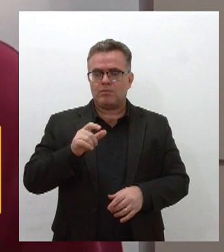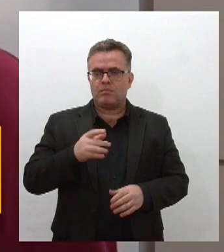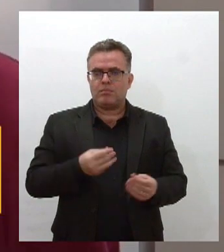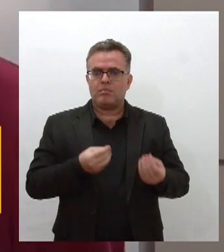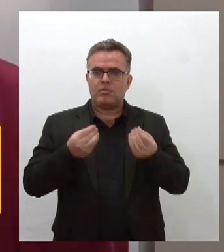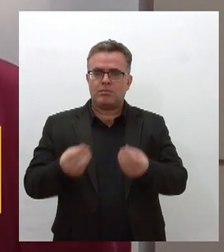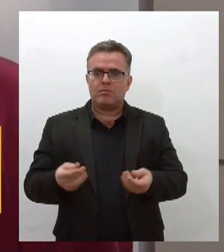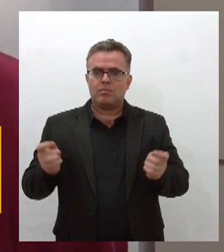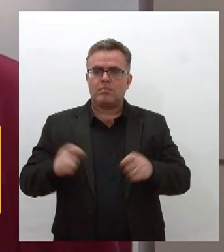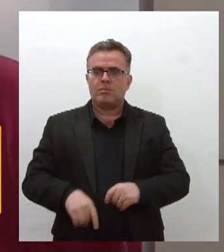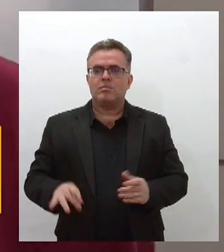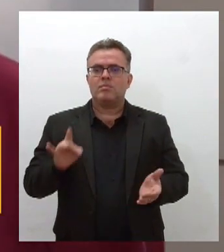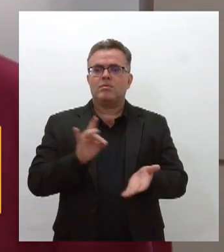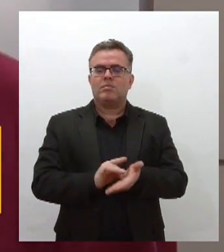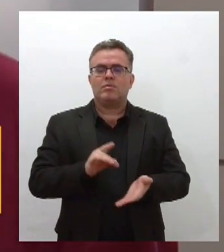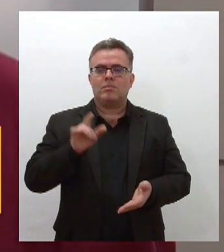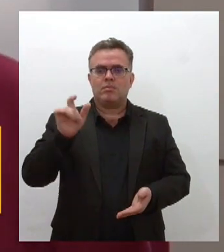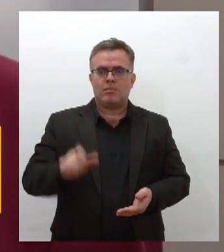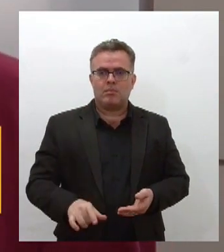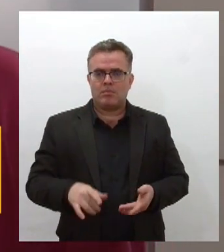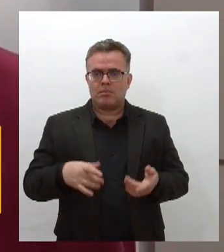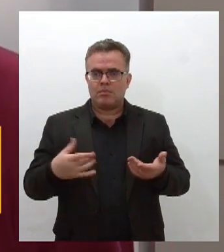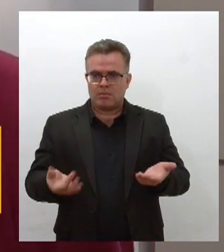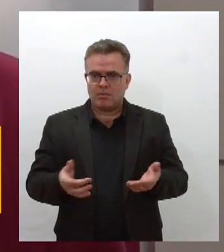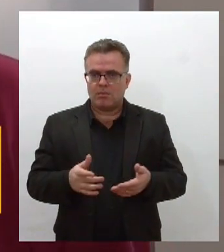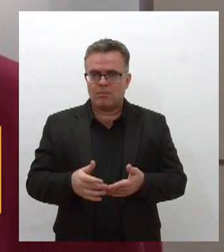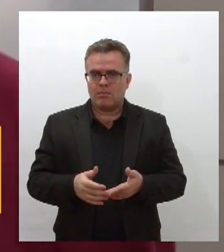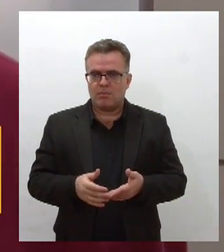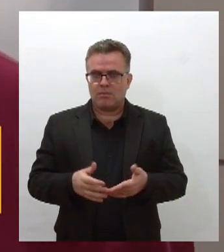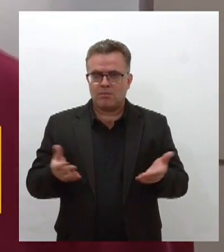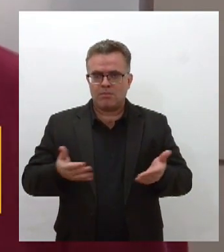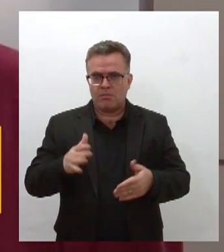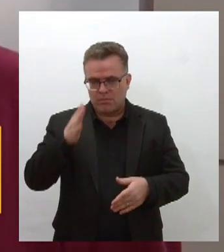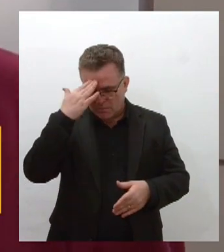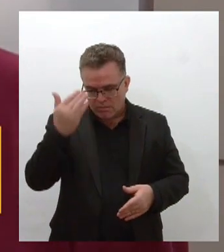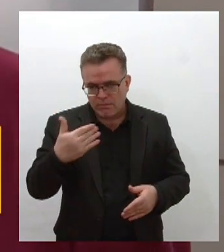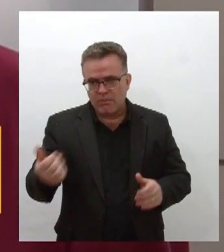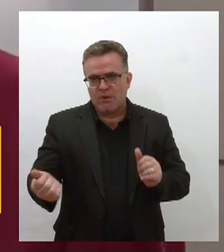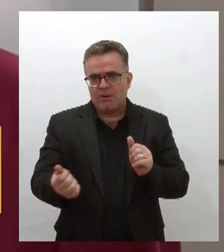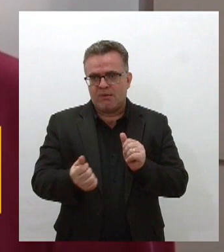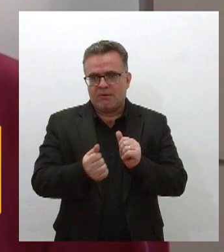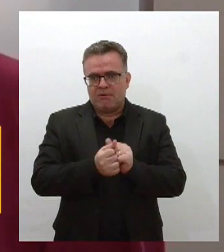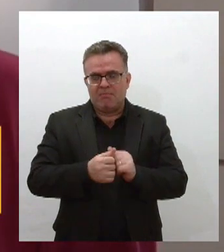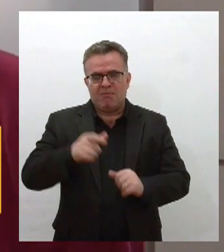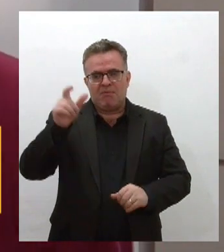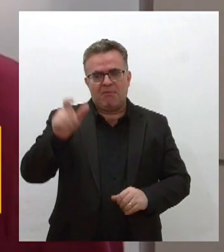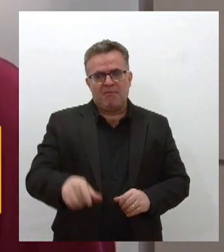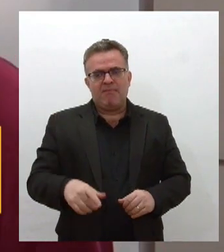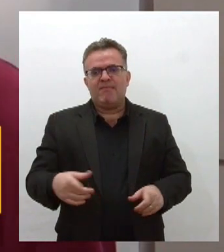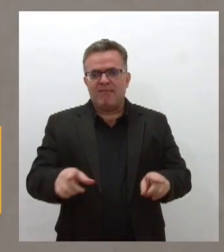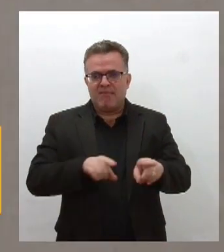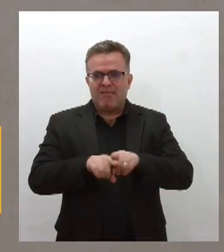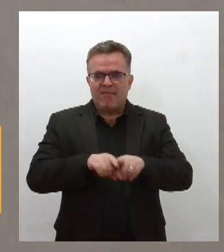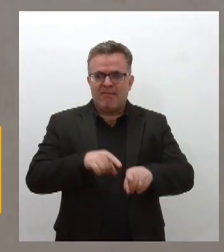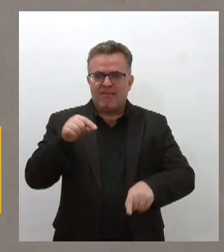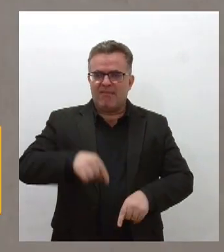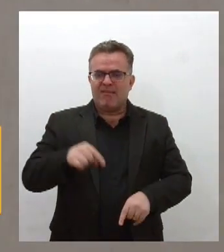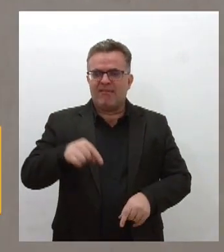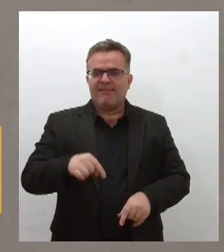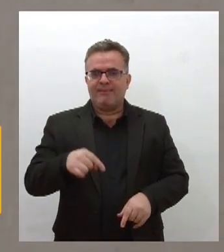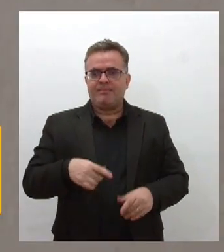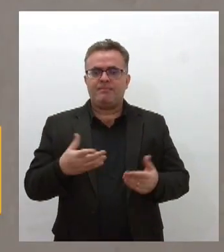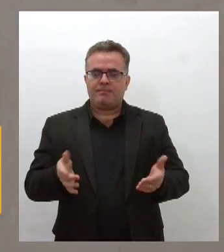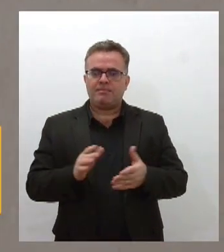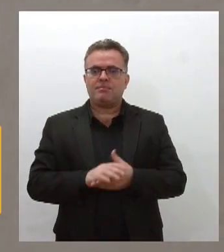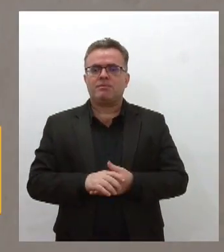como sergipano por exemplo eu mesmo como sergipano me sinto honrado de ter a figura do professor Domingues agora como conterrâneo O presidente da